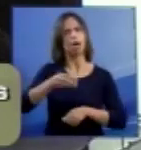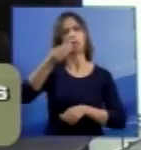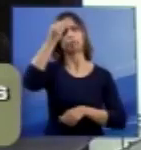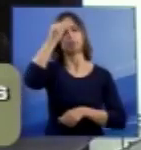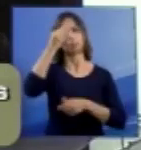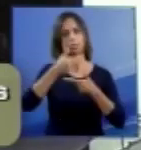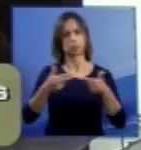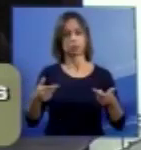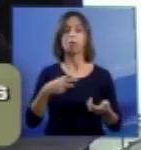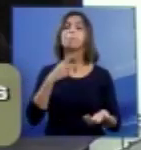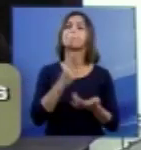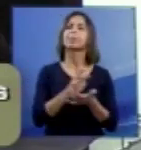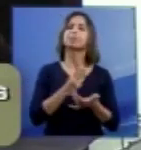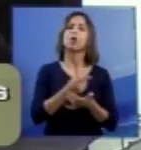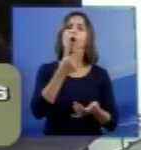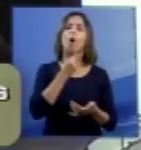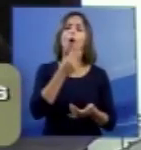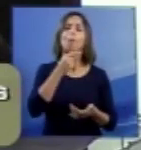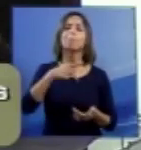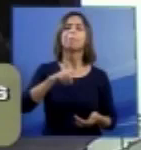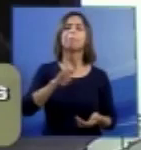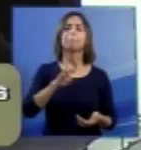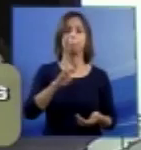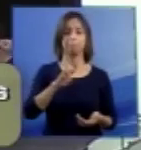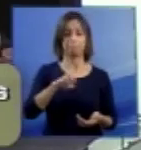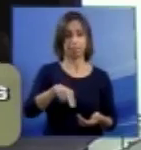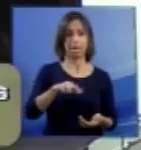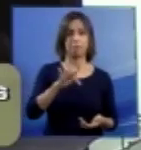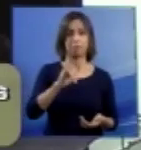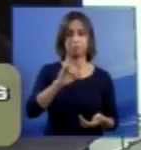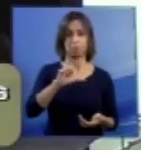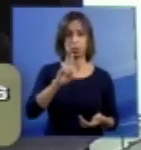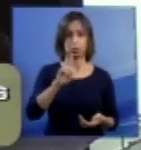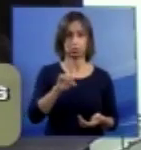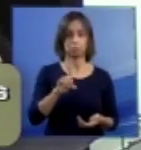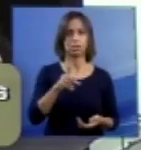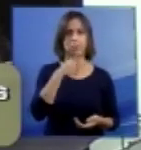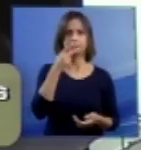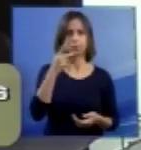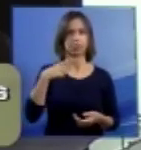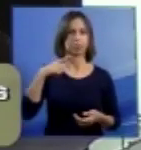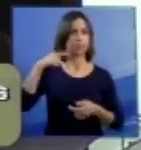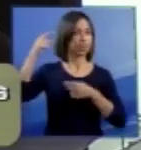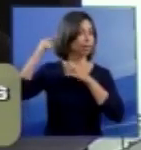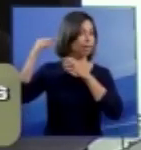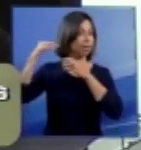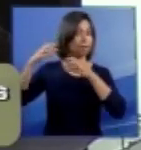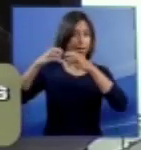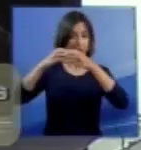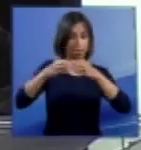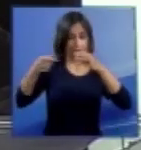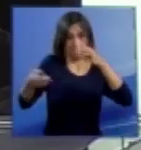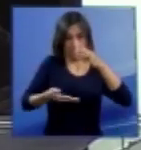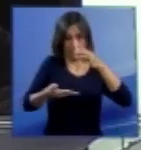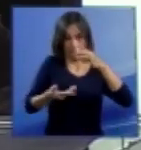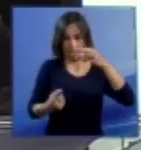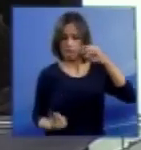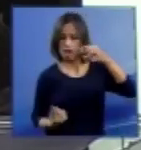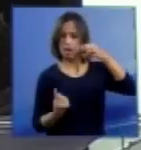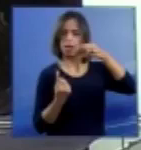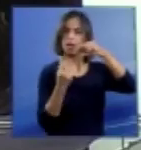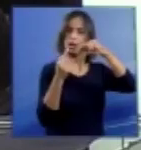esse mesmo neurocientista Penfield, ele diz assim, ligações do tronco cerebral alto que todo anencefalo tem